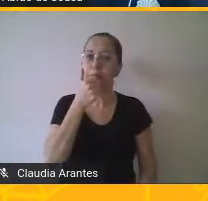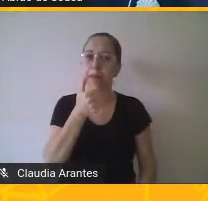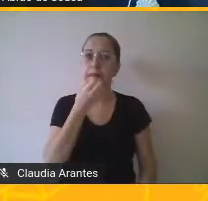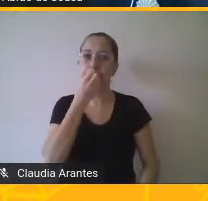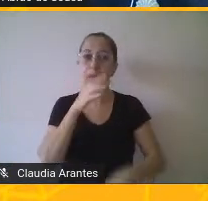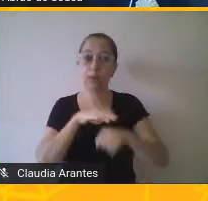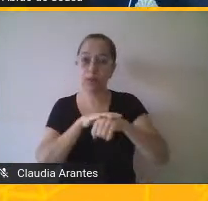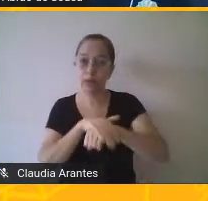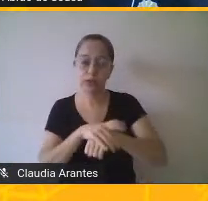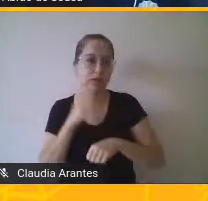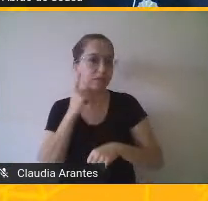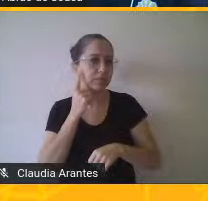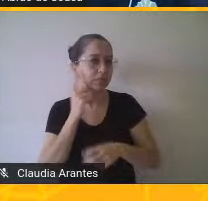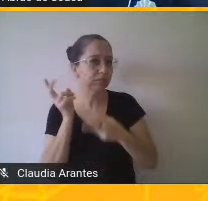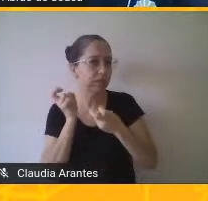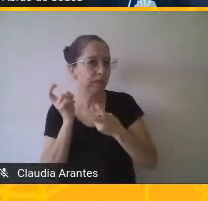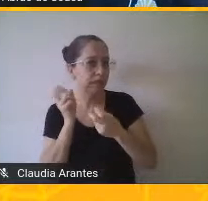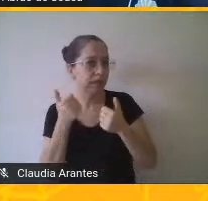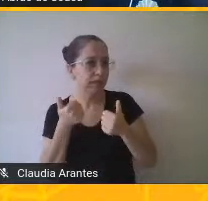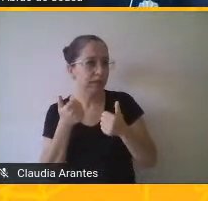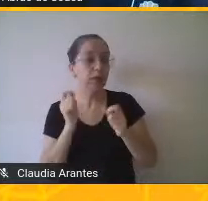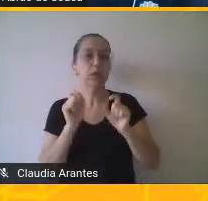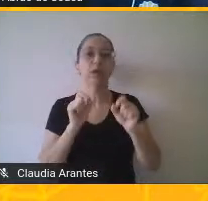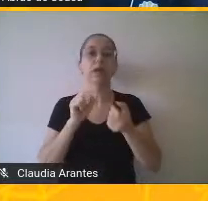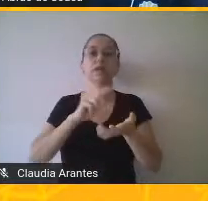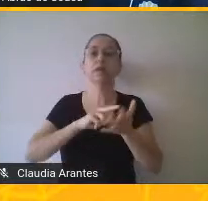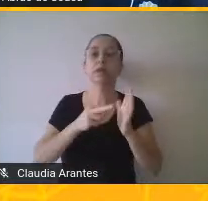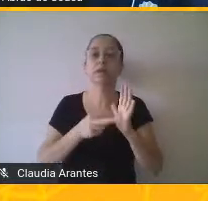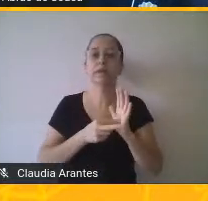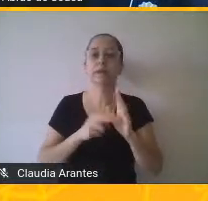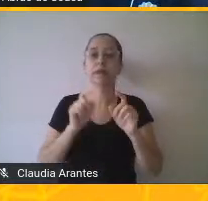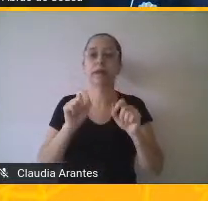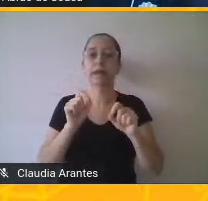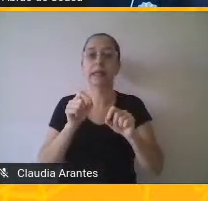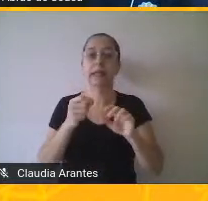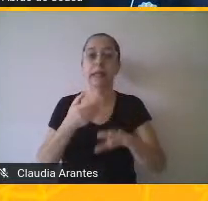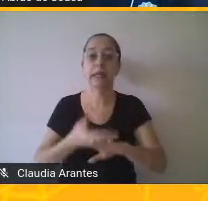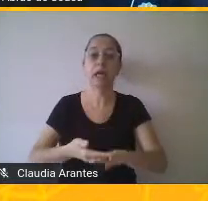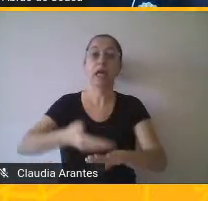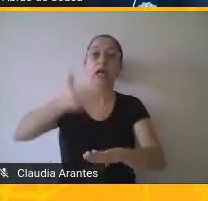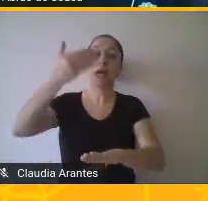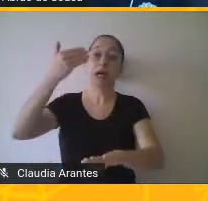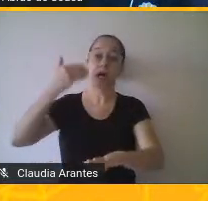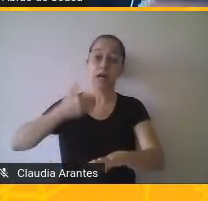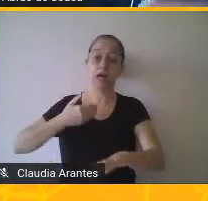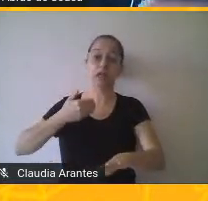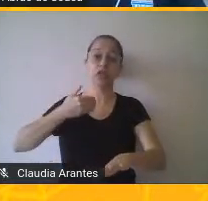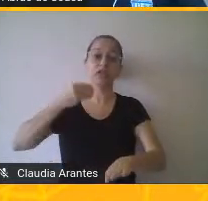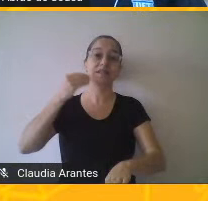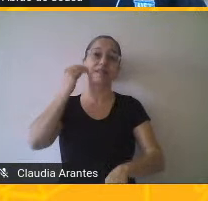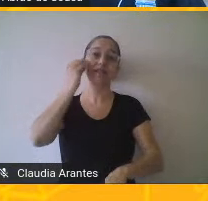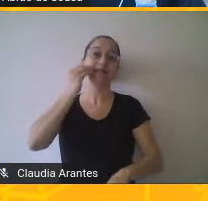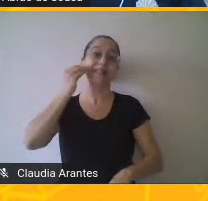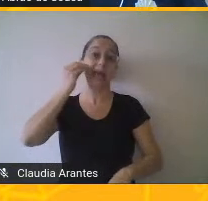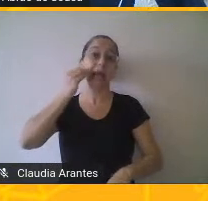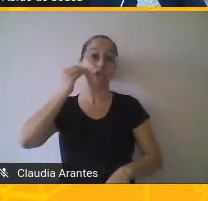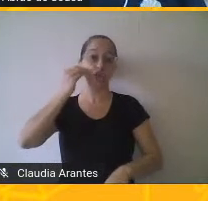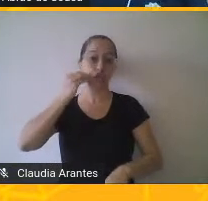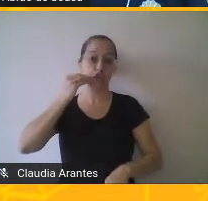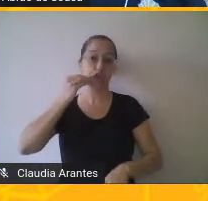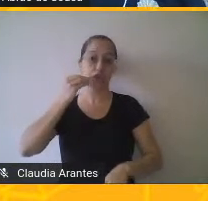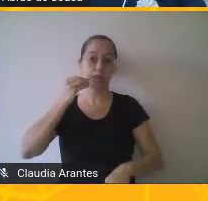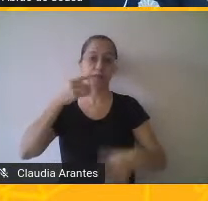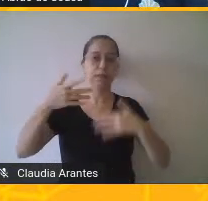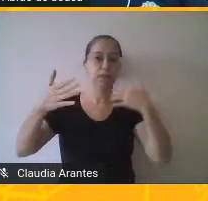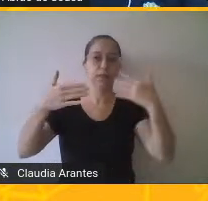ouvindo? O que é isso? É porque a gente estava testando o canal. A conversa só acontece,